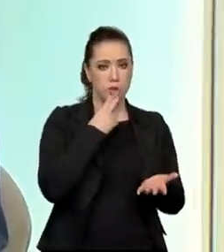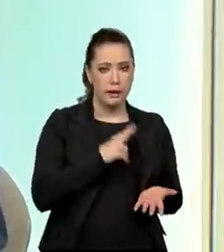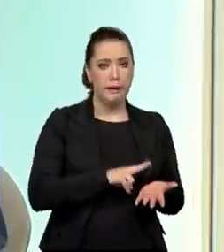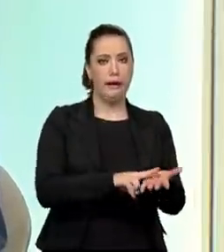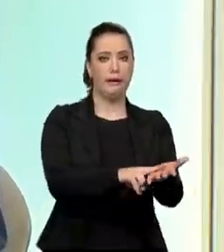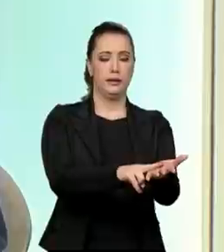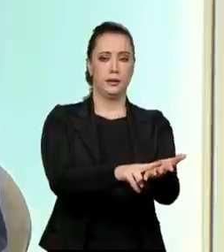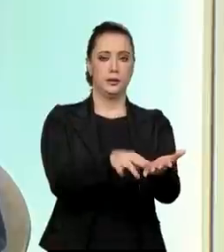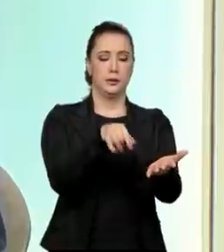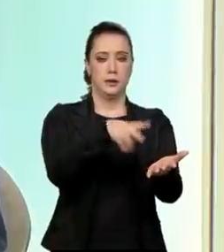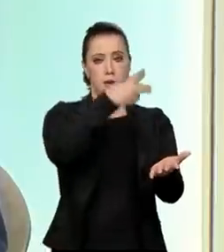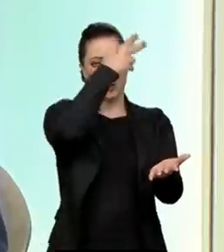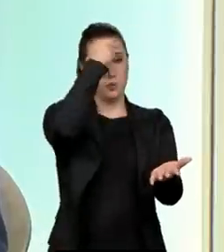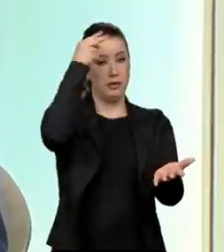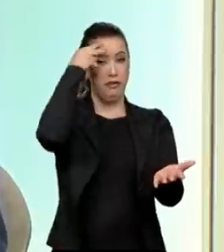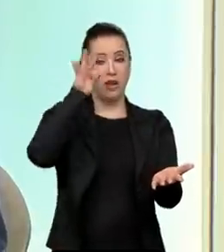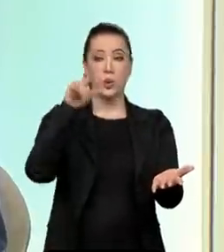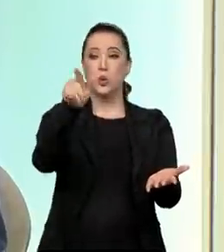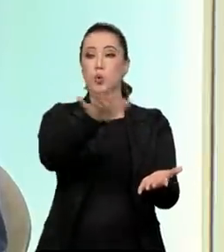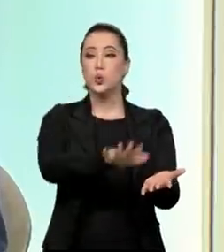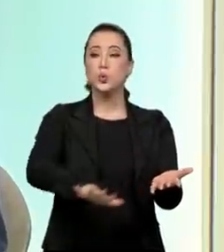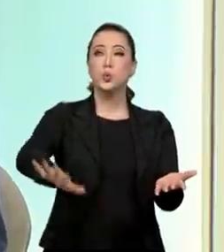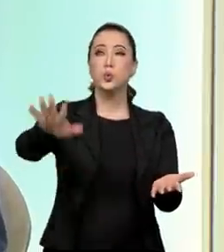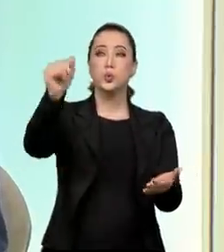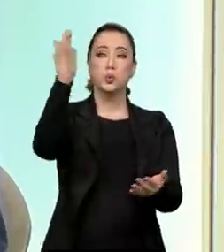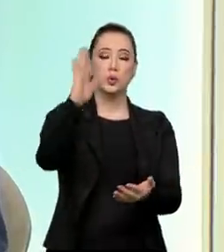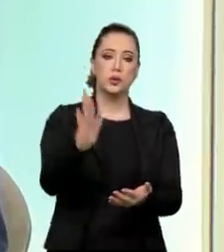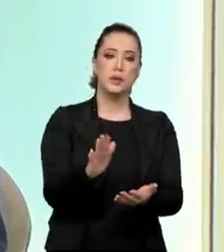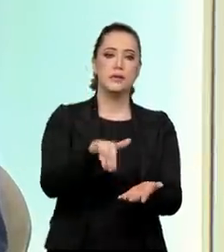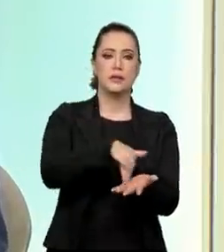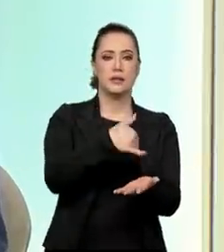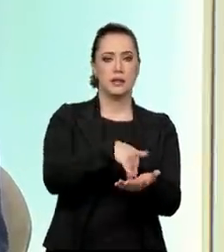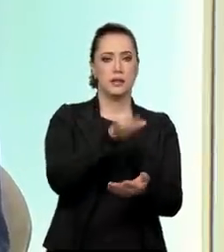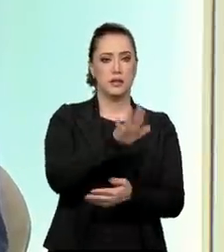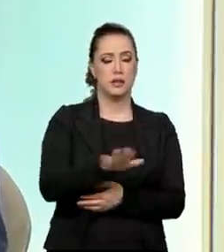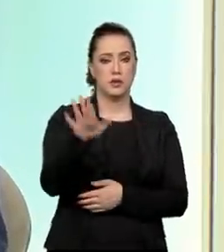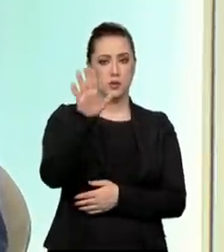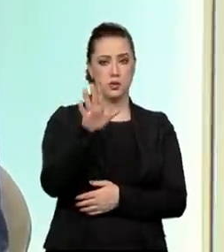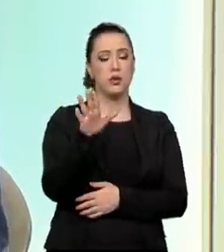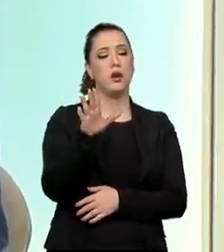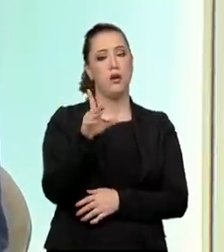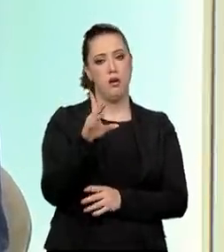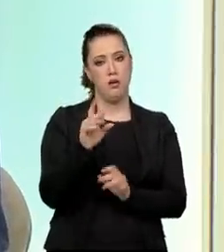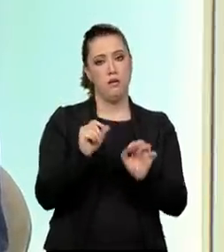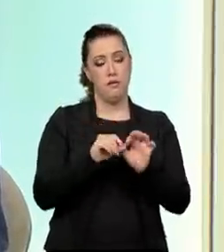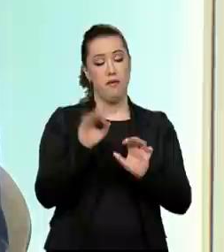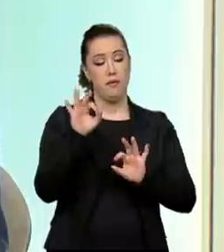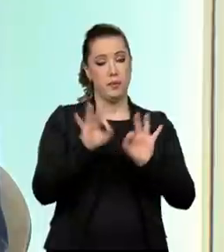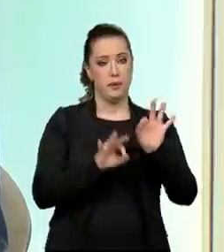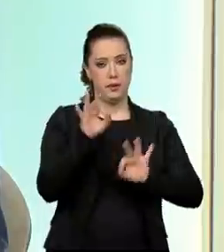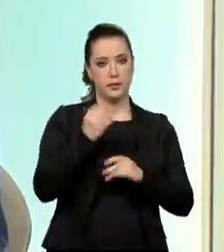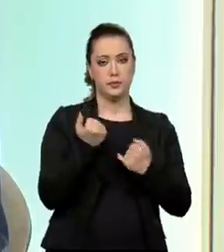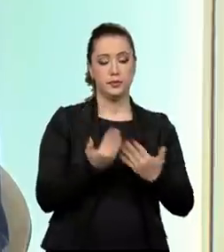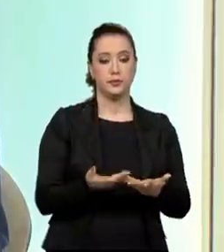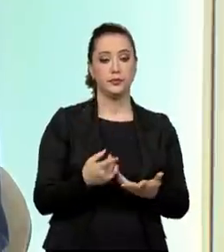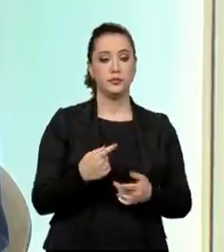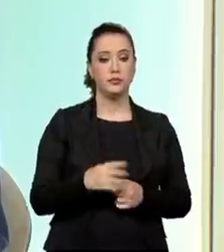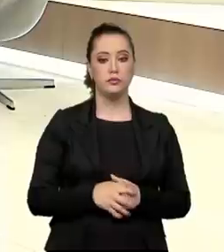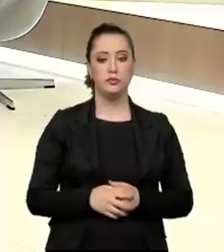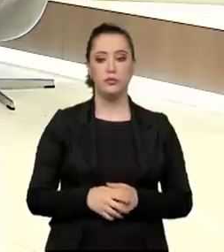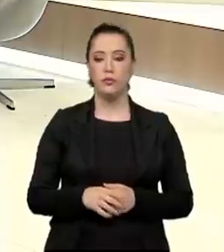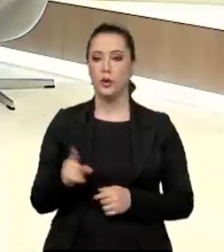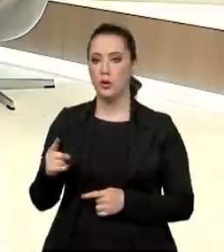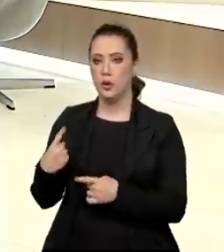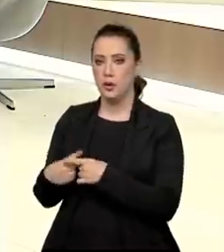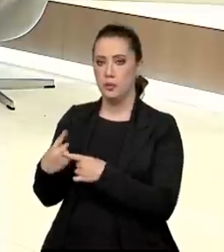agora no mês de julho aos prefeitos do Brasil todo, a Secretaria Nacional dos Direitos da Criança e do Adolescente fez isso. Entendemos que... Porque cabe às